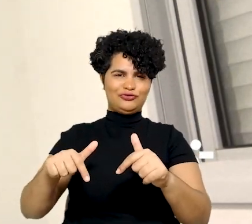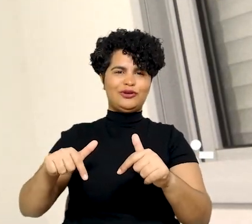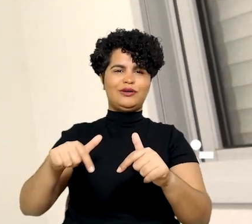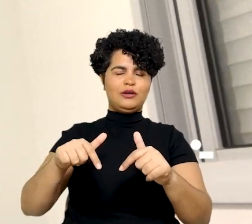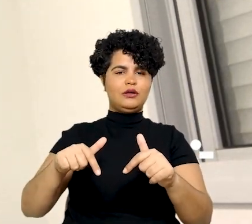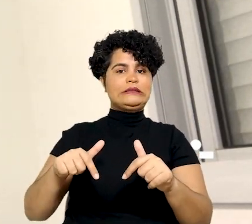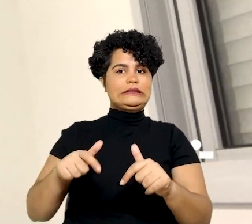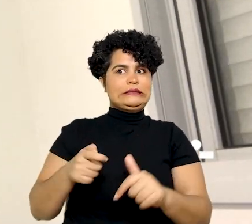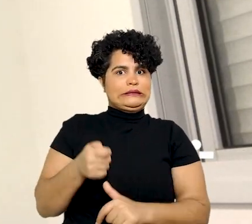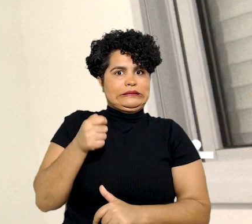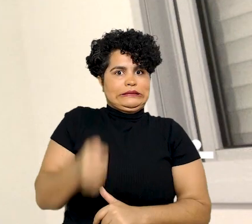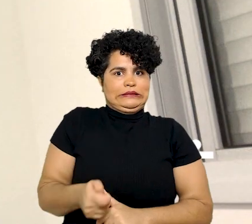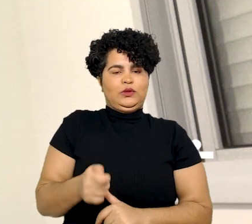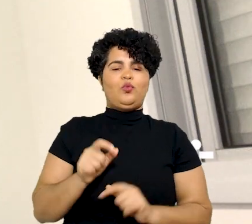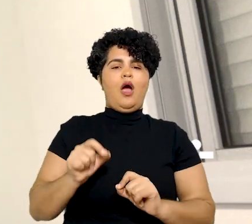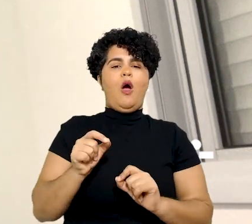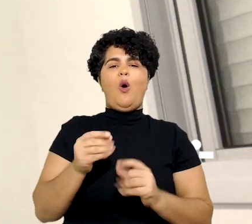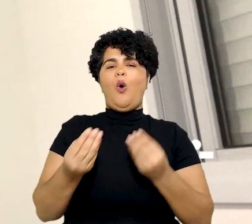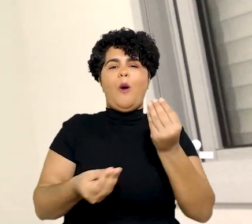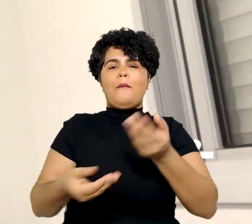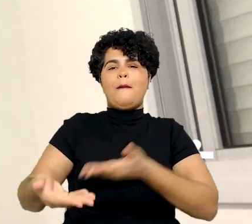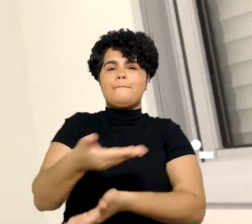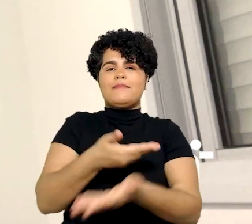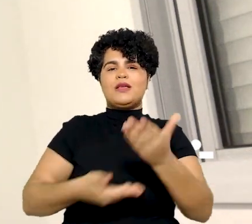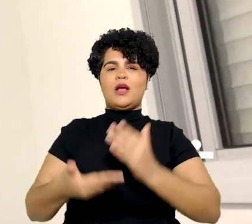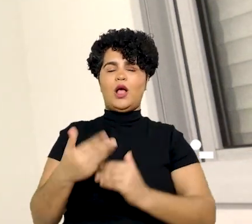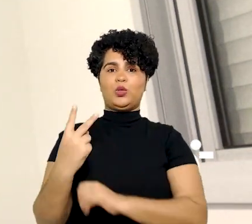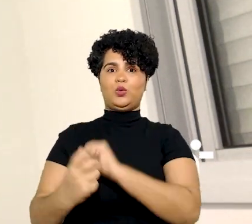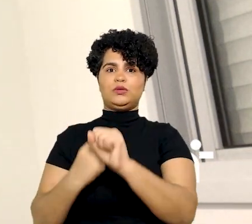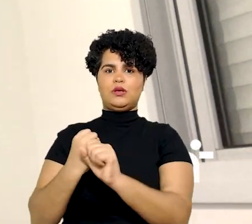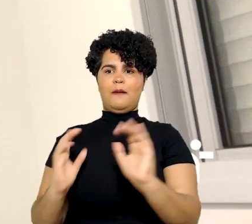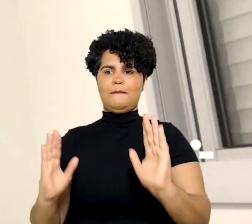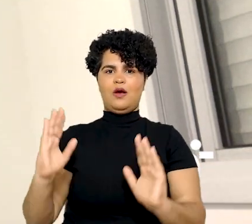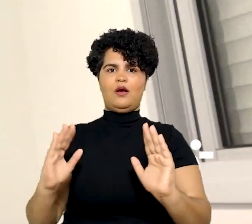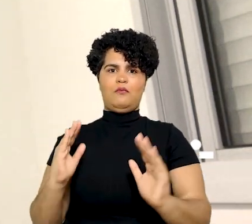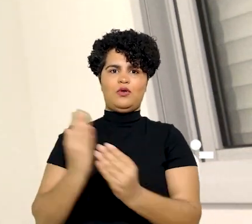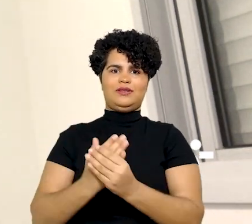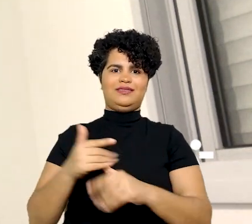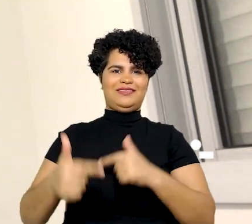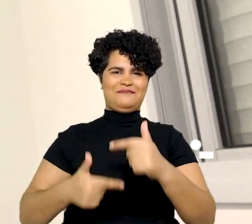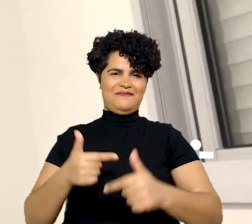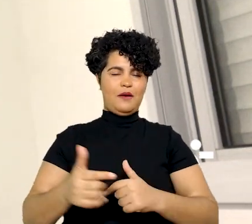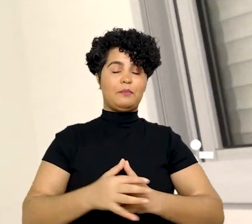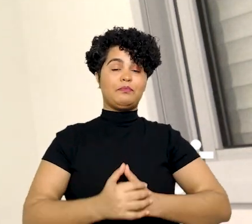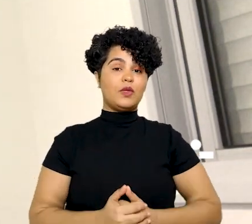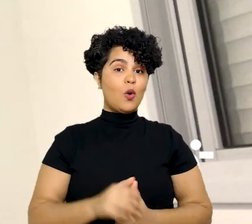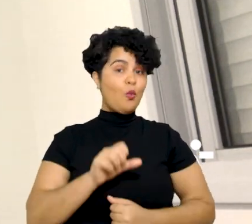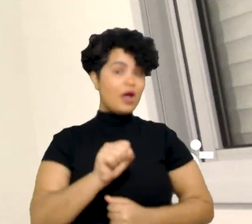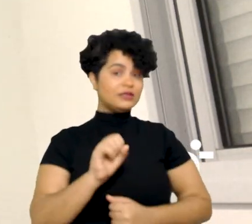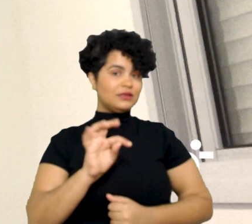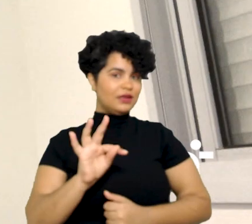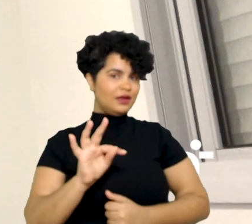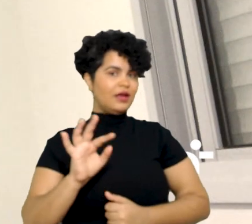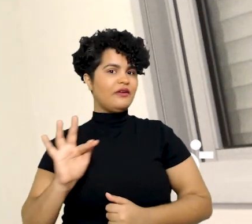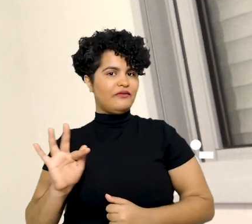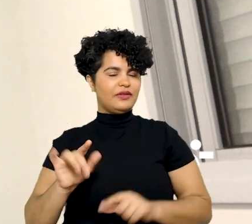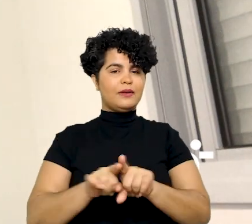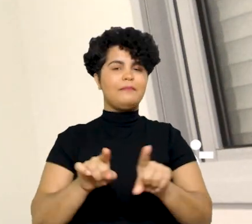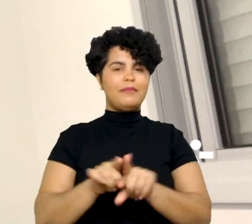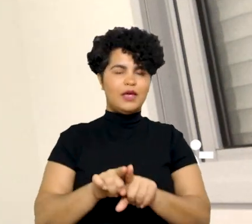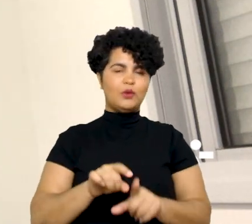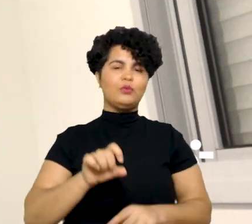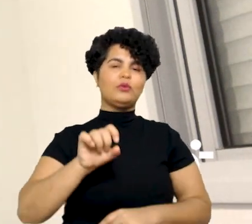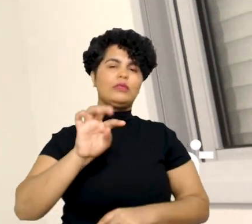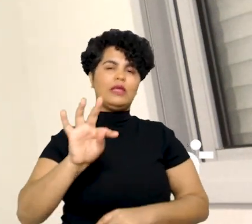divergência doutrinária com relação à aplicação da prescrição intercorrente no processo do trabalho, tanto que o STF e o